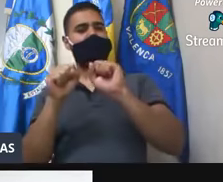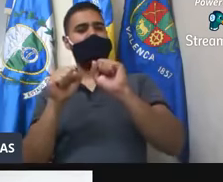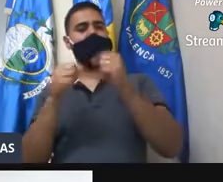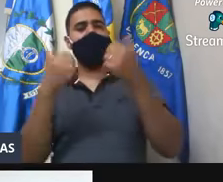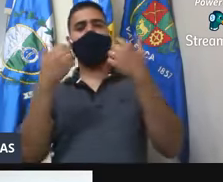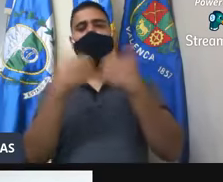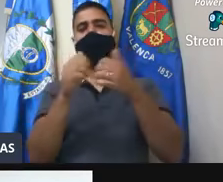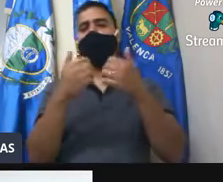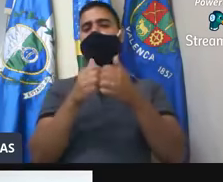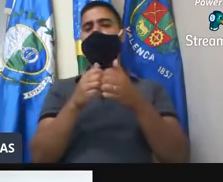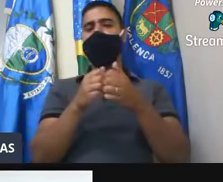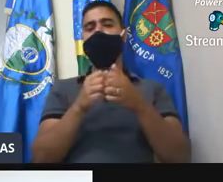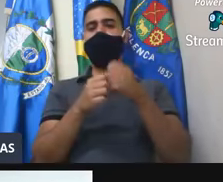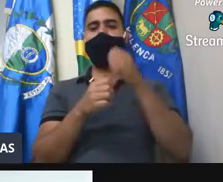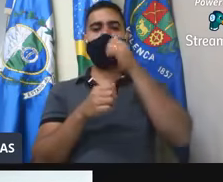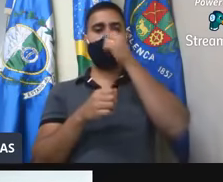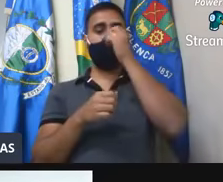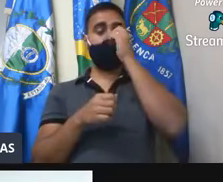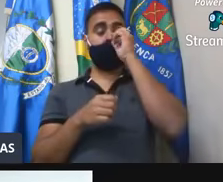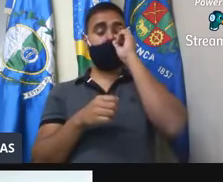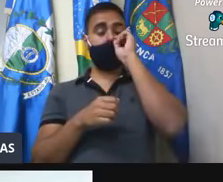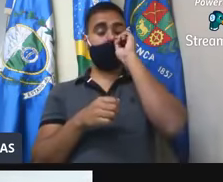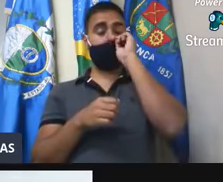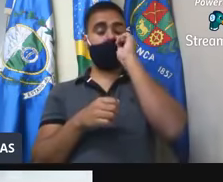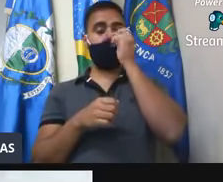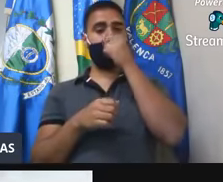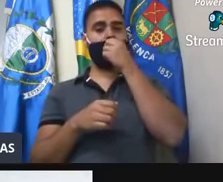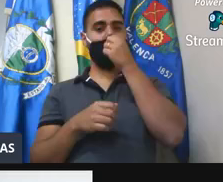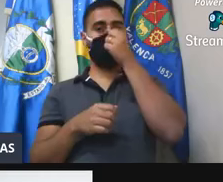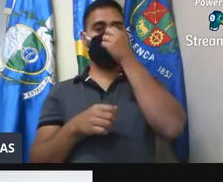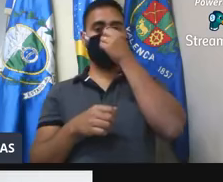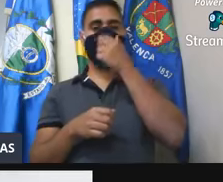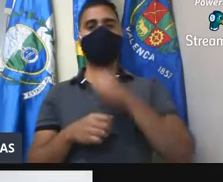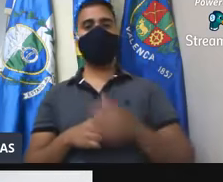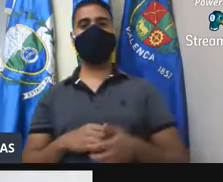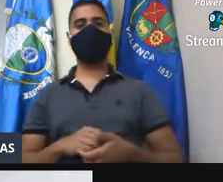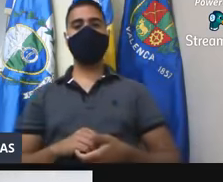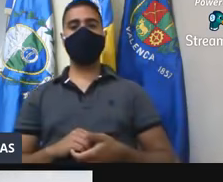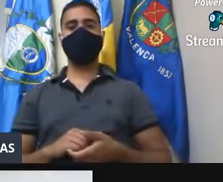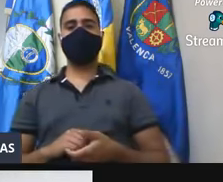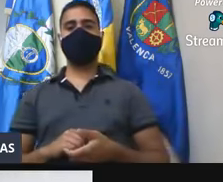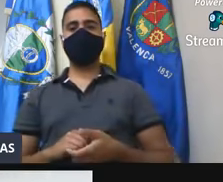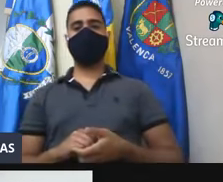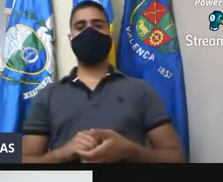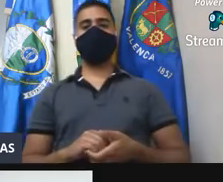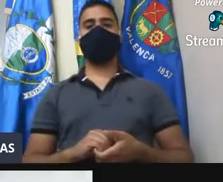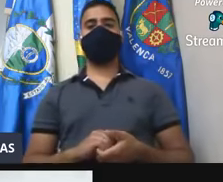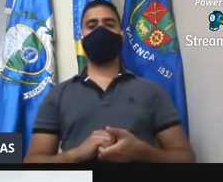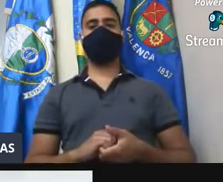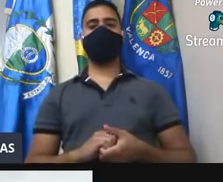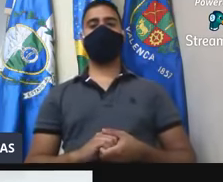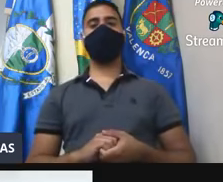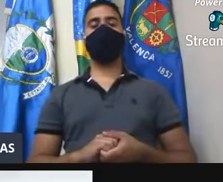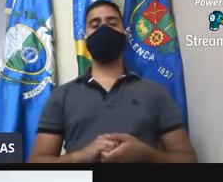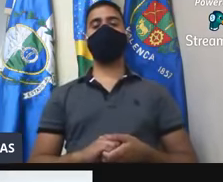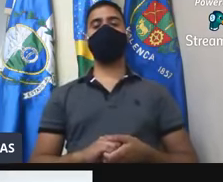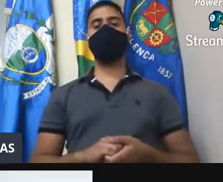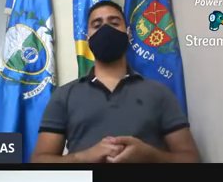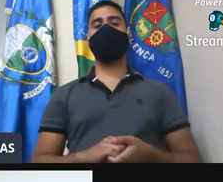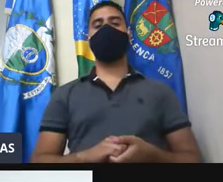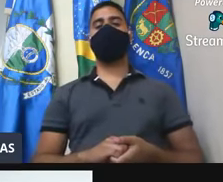não muito satisfatória, né, dentro do nosso município, faz aí essa,